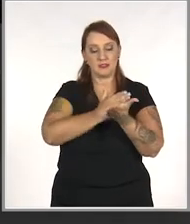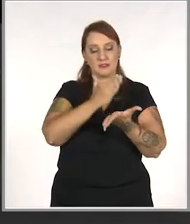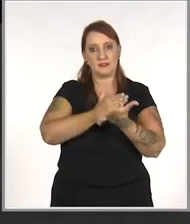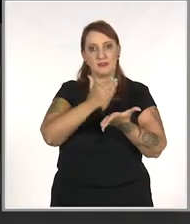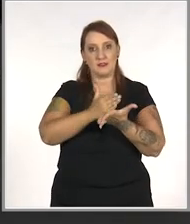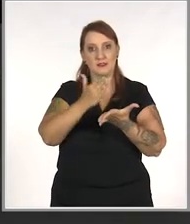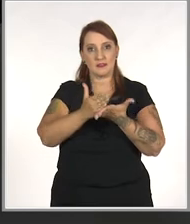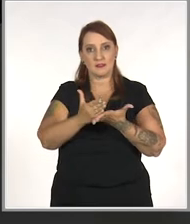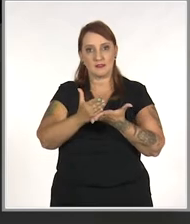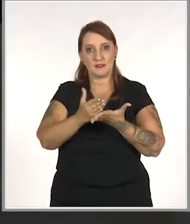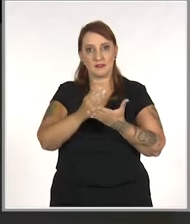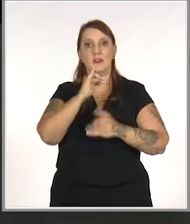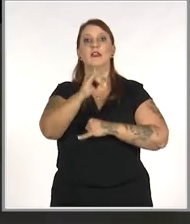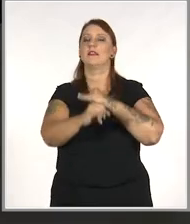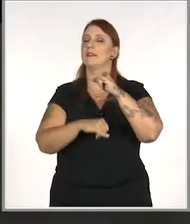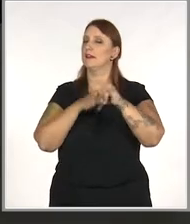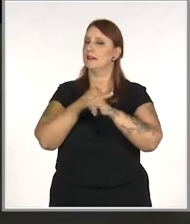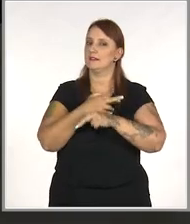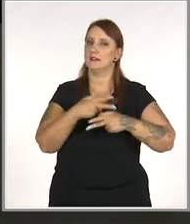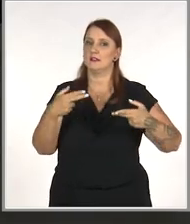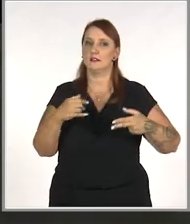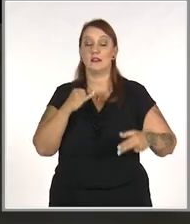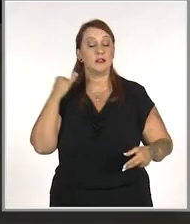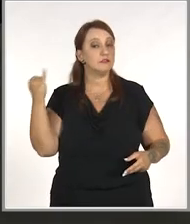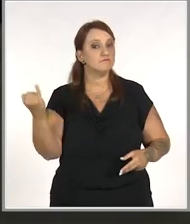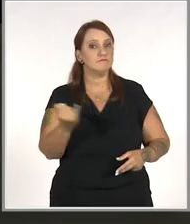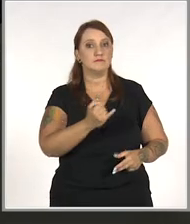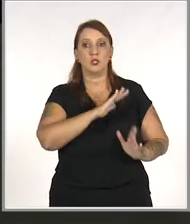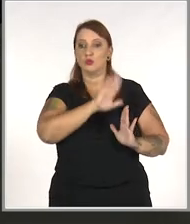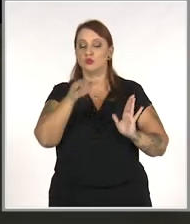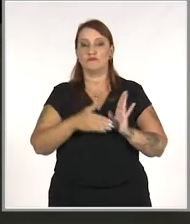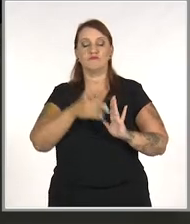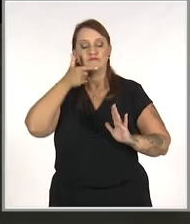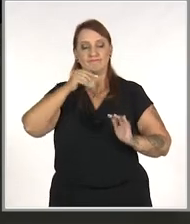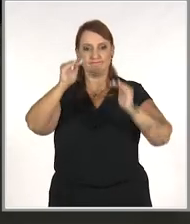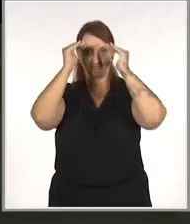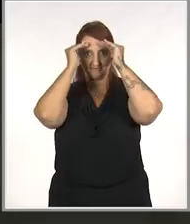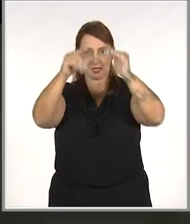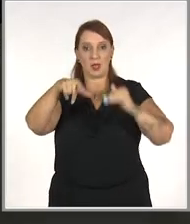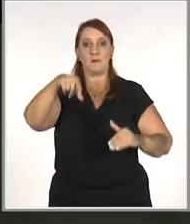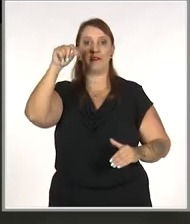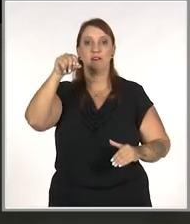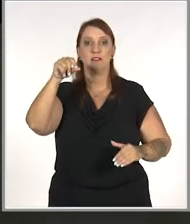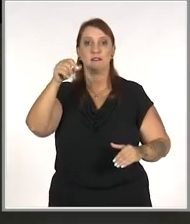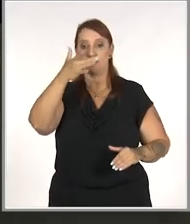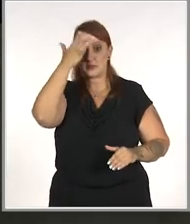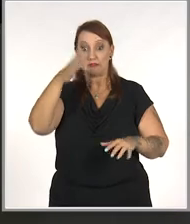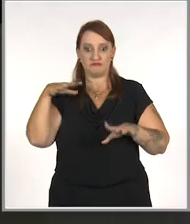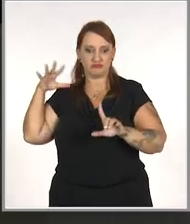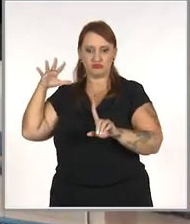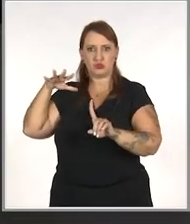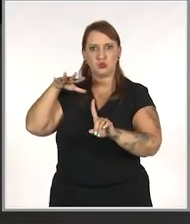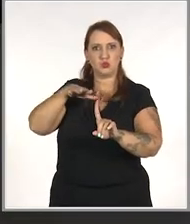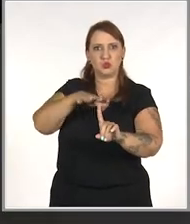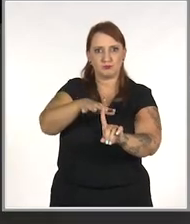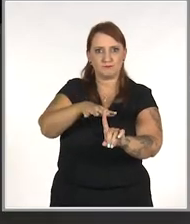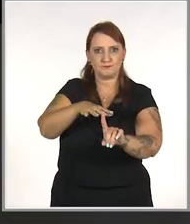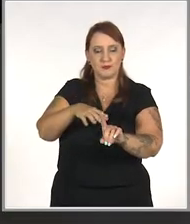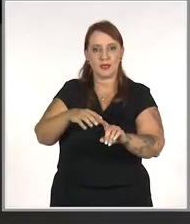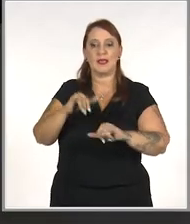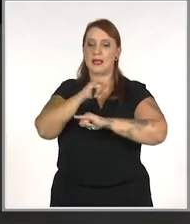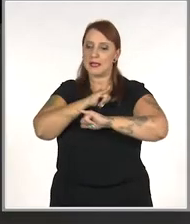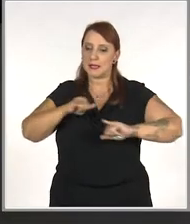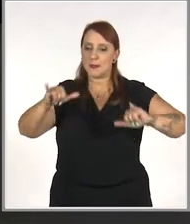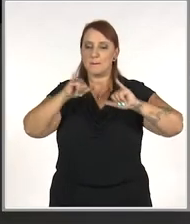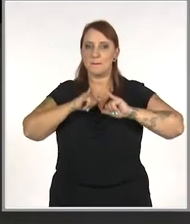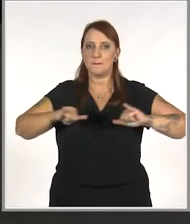crediário, canê e internet. Vale tudo para conquistar o respeito e a preferência do consumidor. As campanhas